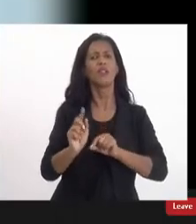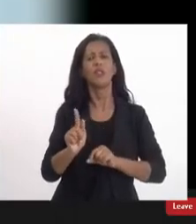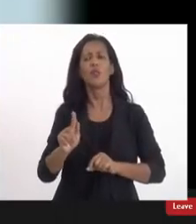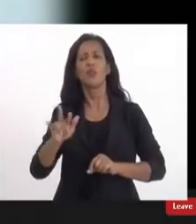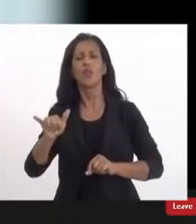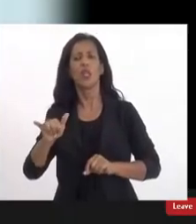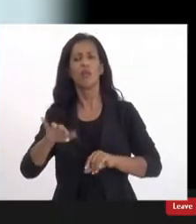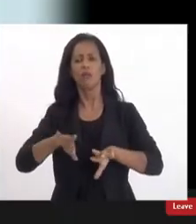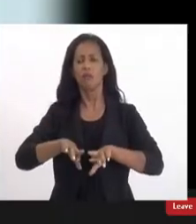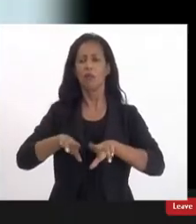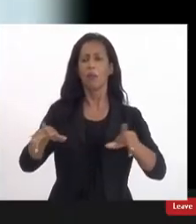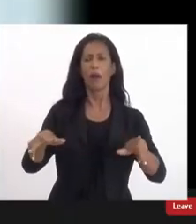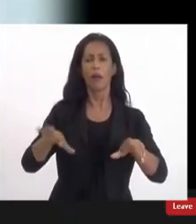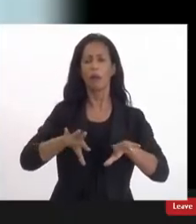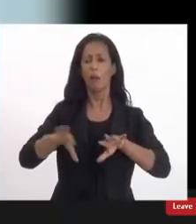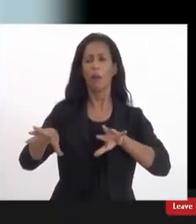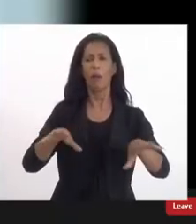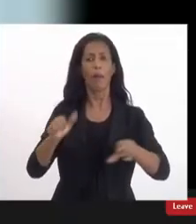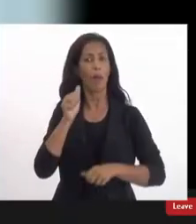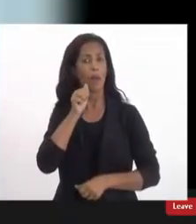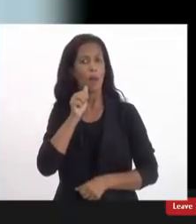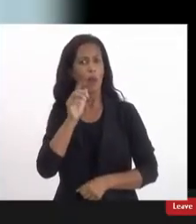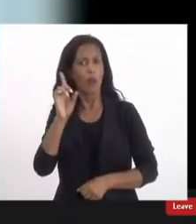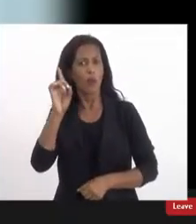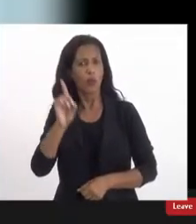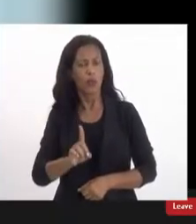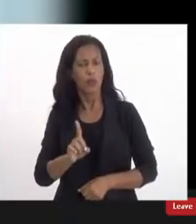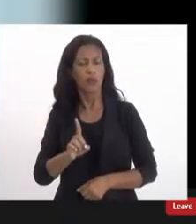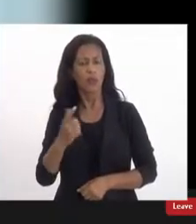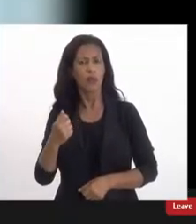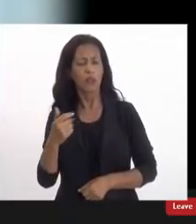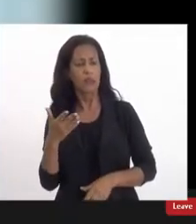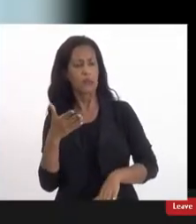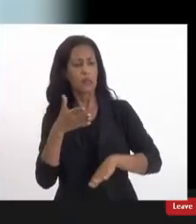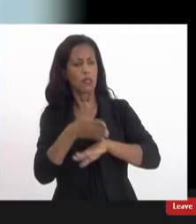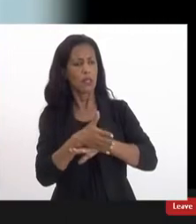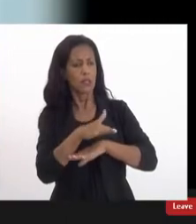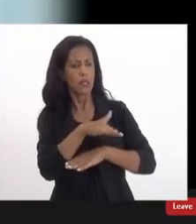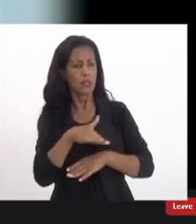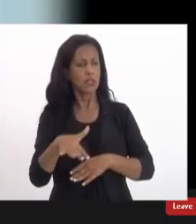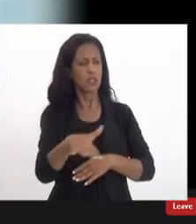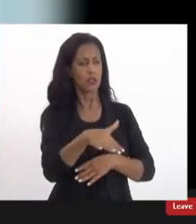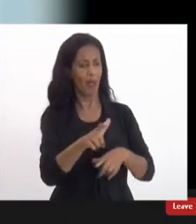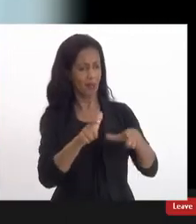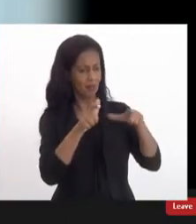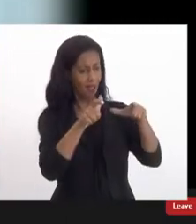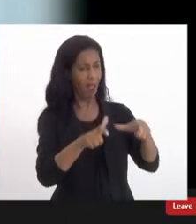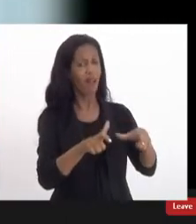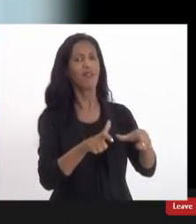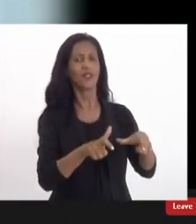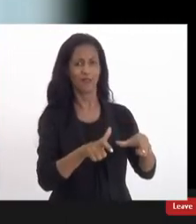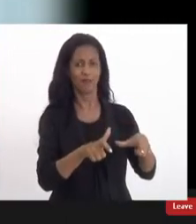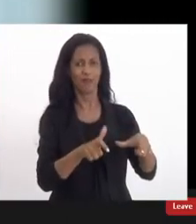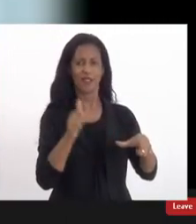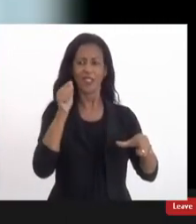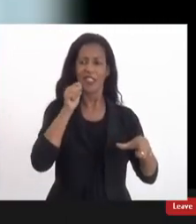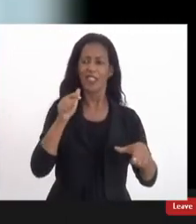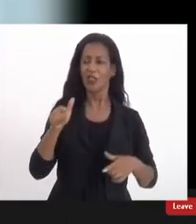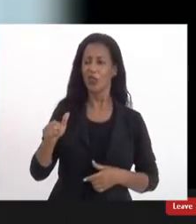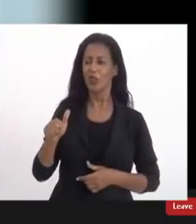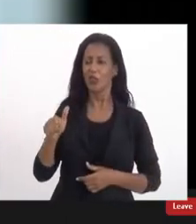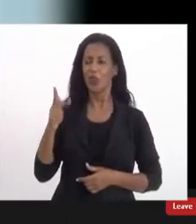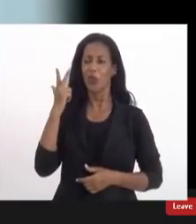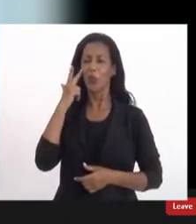seja as mulheres com deficiência vão ocupar esse espaço determinado e as mulheres